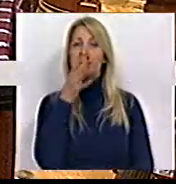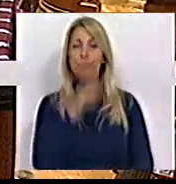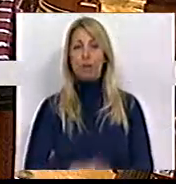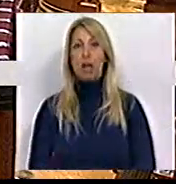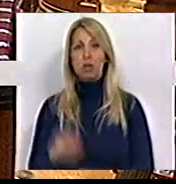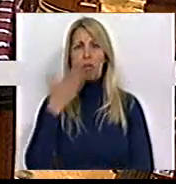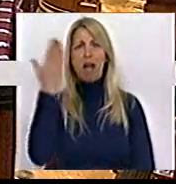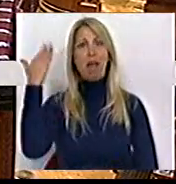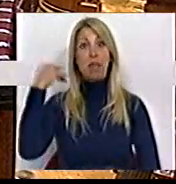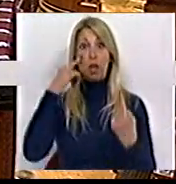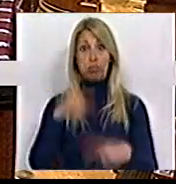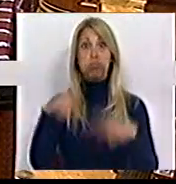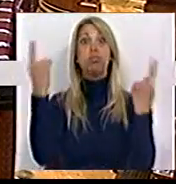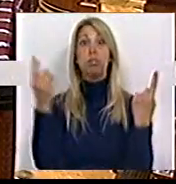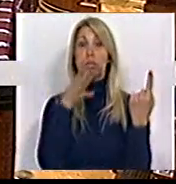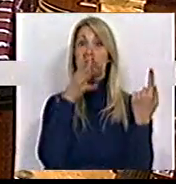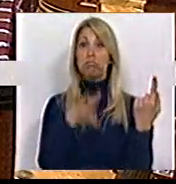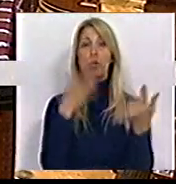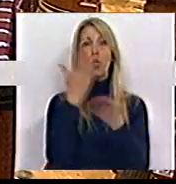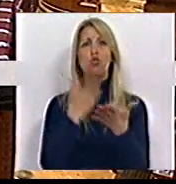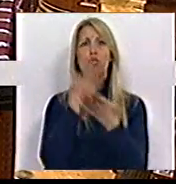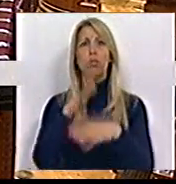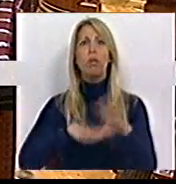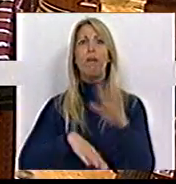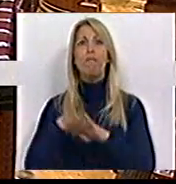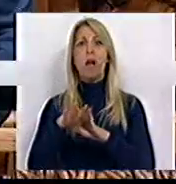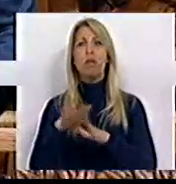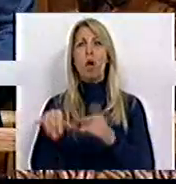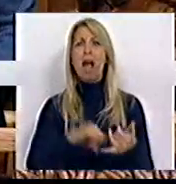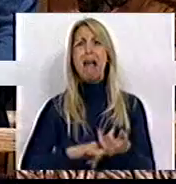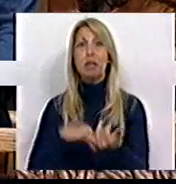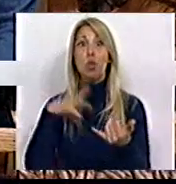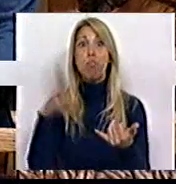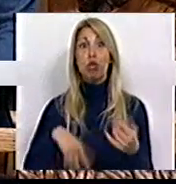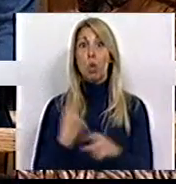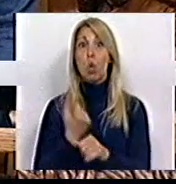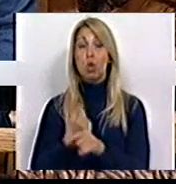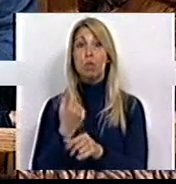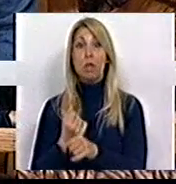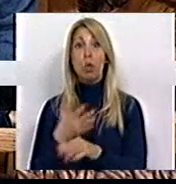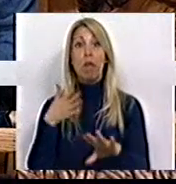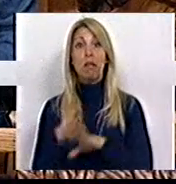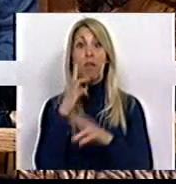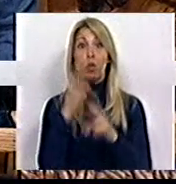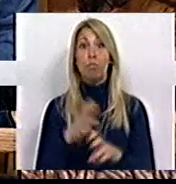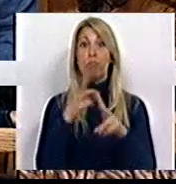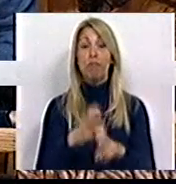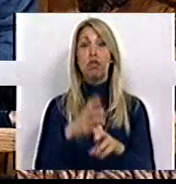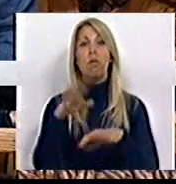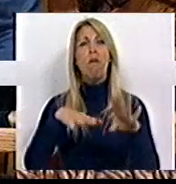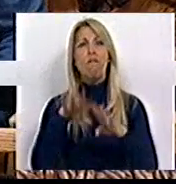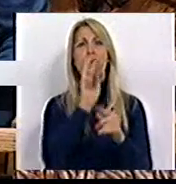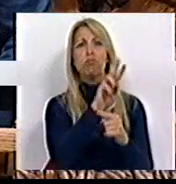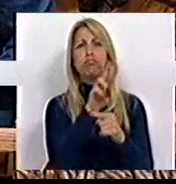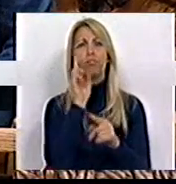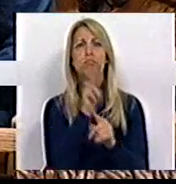Foi há dias tornado público um estudo realizado pela Associação para a Defesa do Consumidor a partir de uma investigação que incluiu a visita a cerca